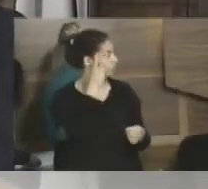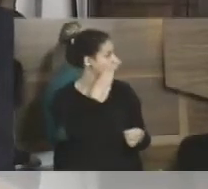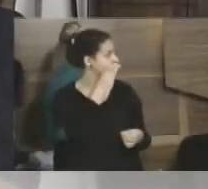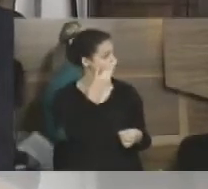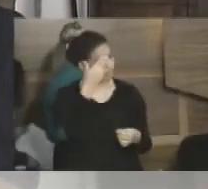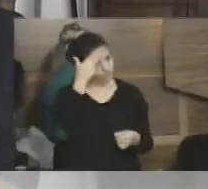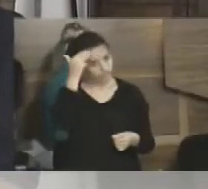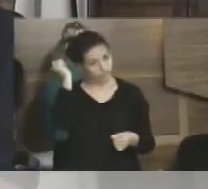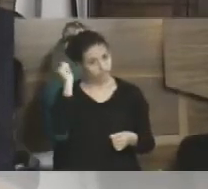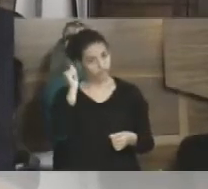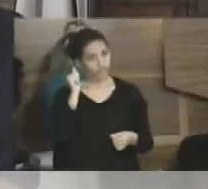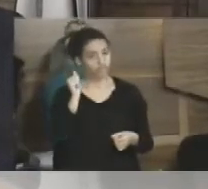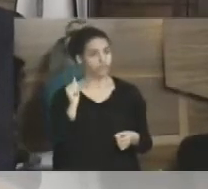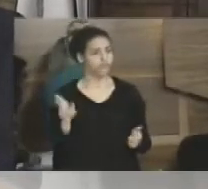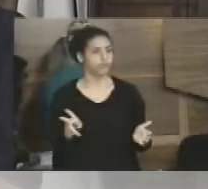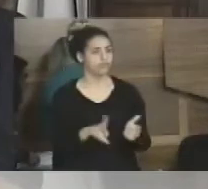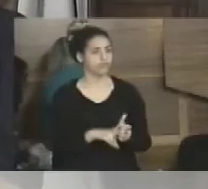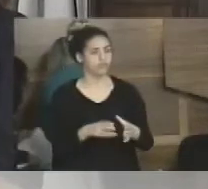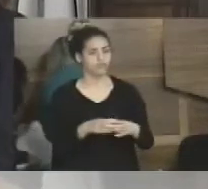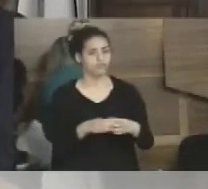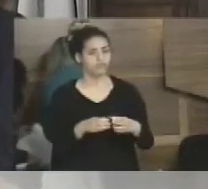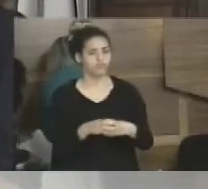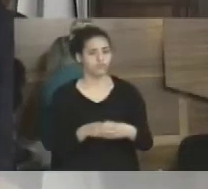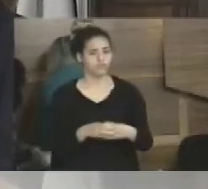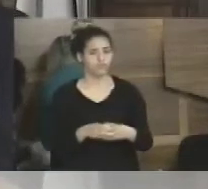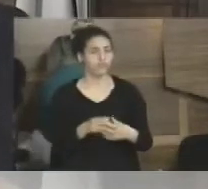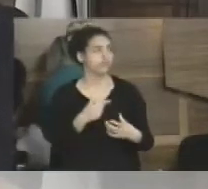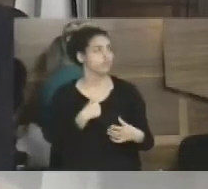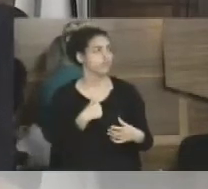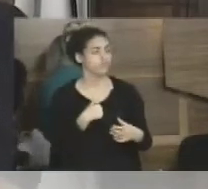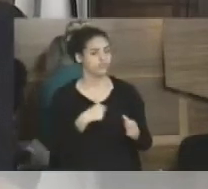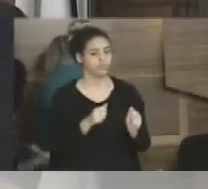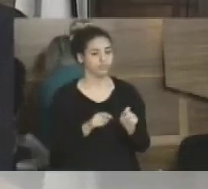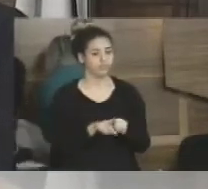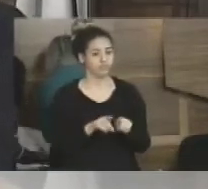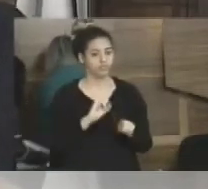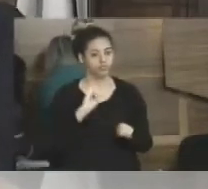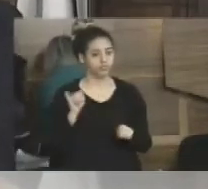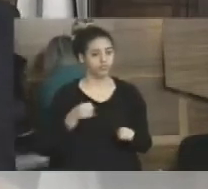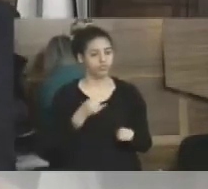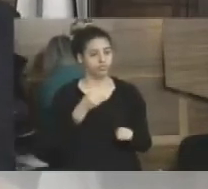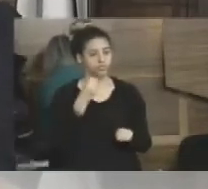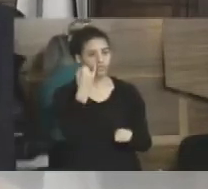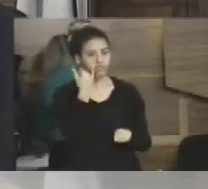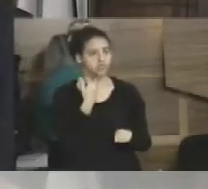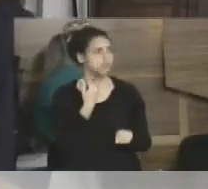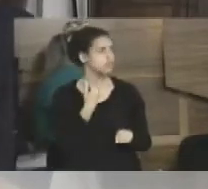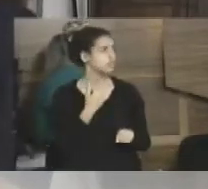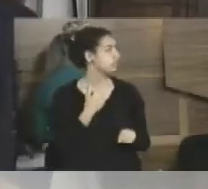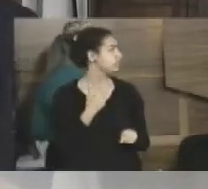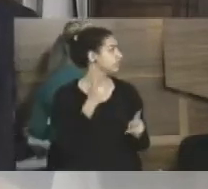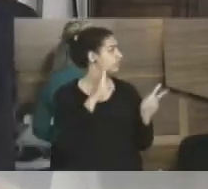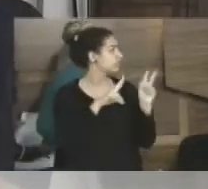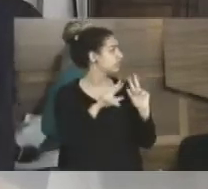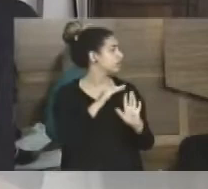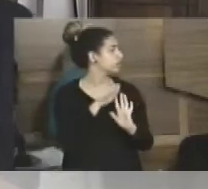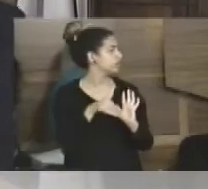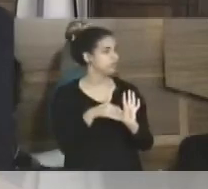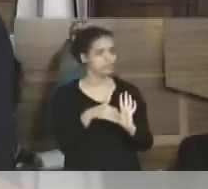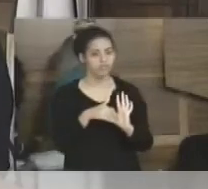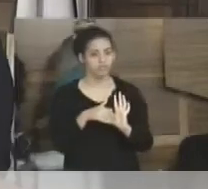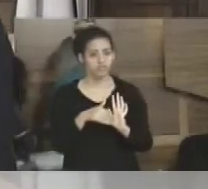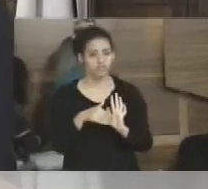Marco Santo Antônio fazia parte da comissão, eu e Jane, a gente viu todo mundo levantar, foi todo mundo levantando e a gente acabou